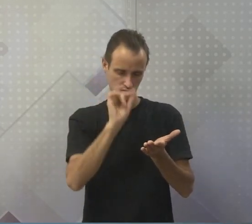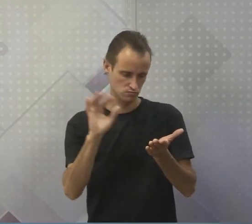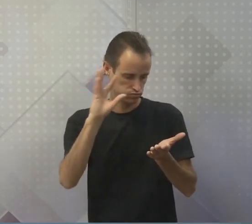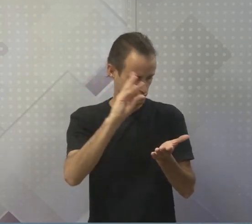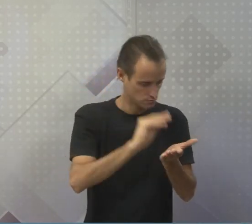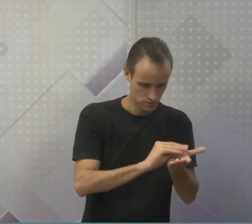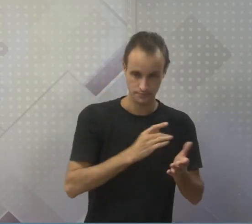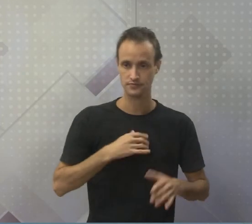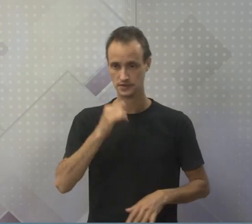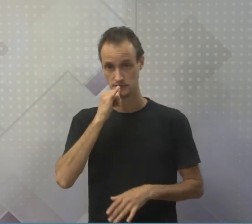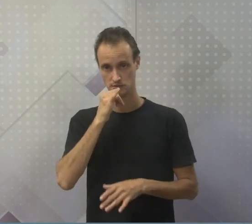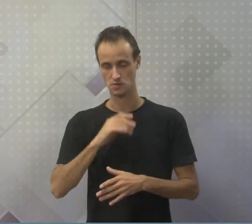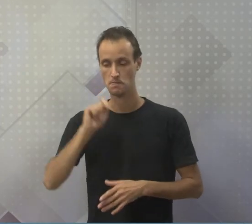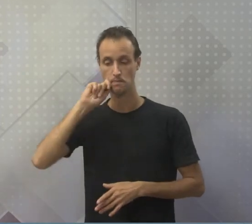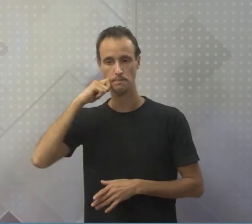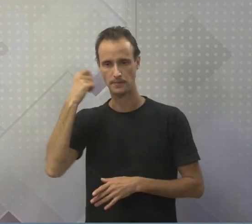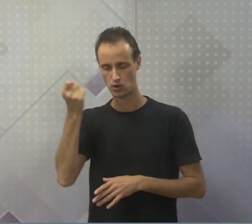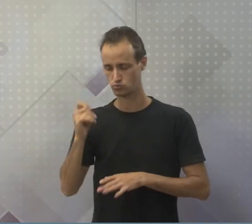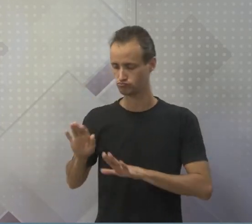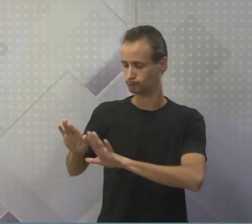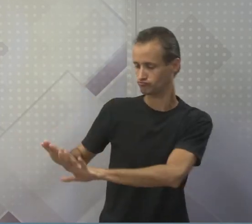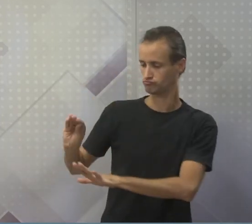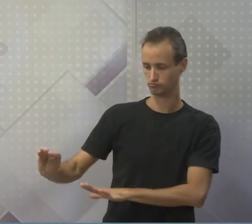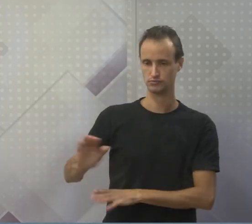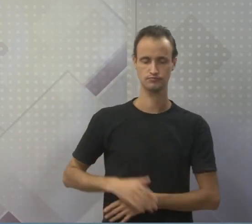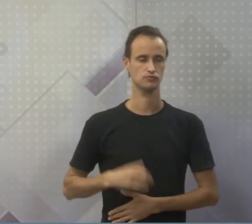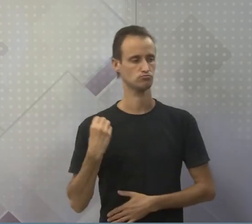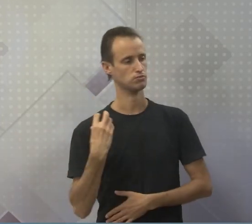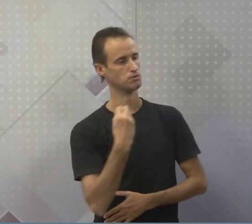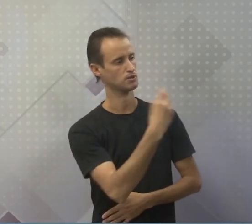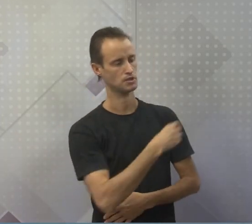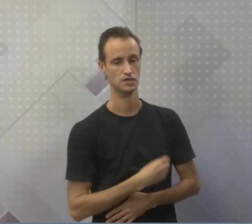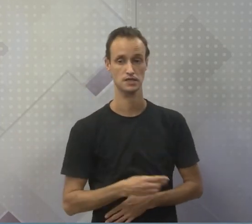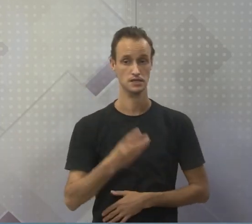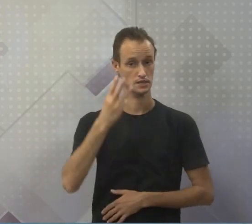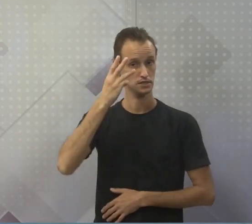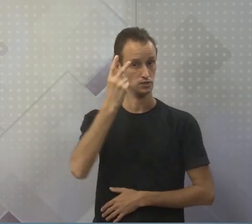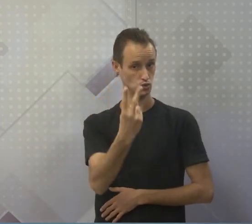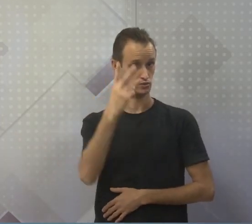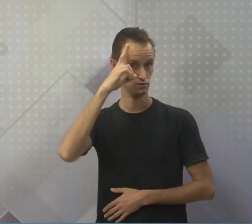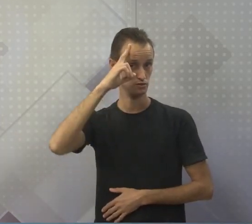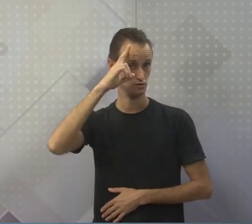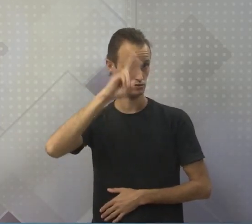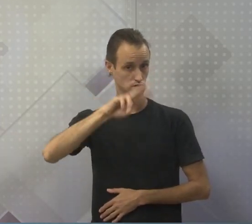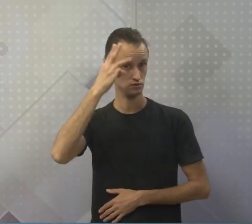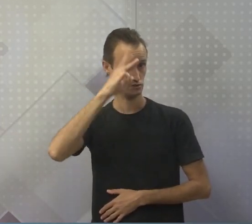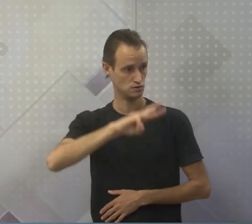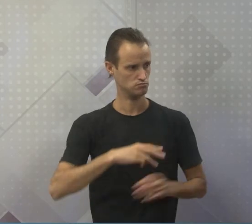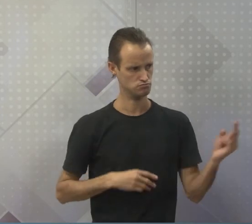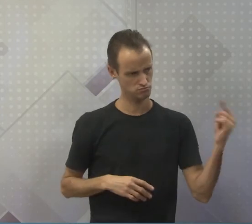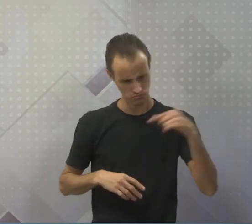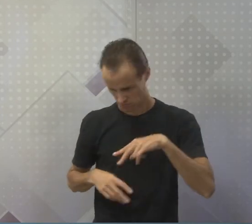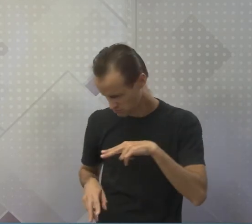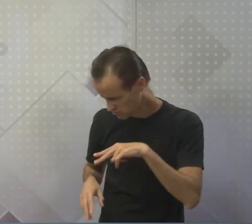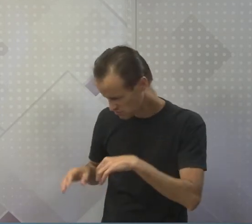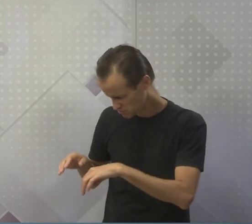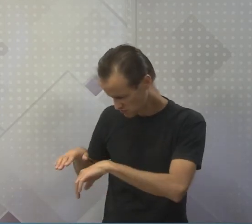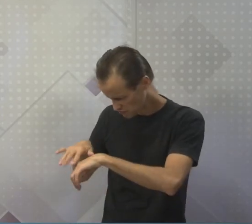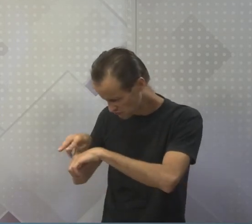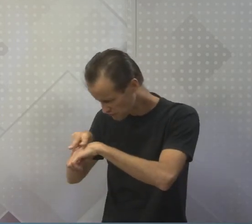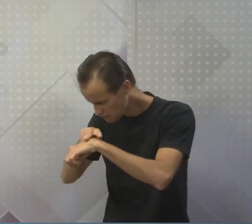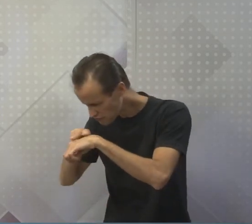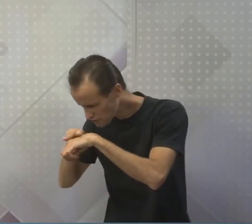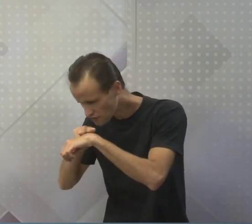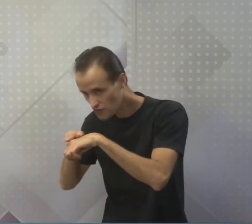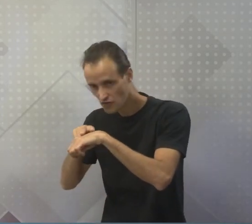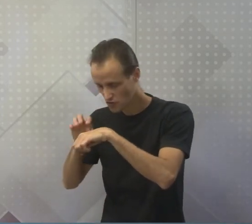pão. Tira um pão lá em cima da mesa e vai embora, viaja. Dois, três dias, quando você voltar, o pão está verde. O é aquele verde ali do pão?